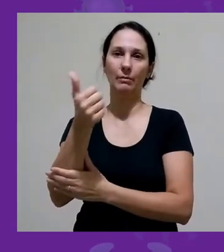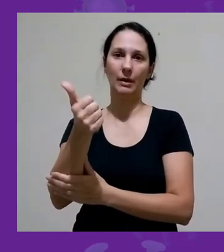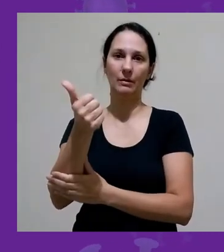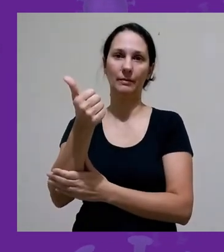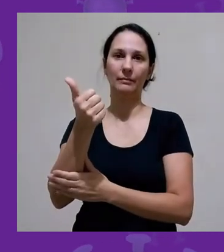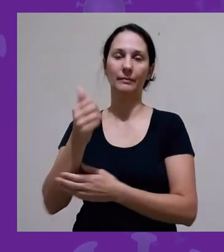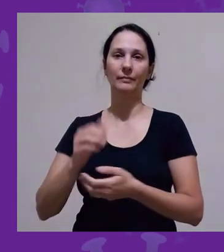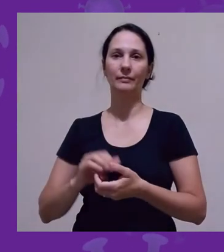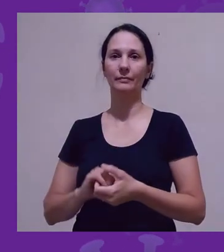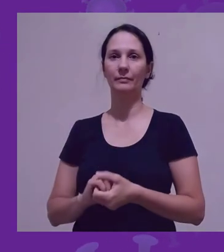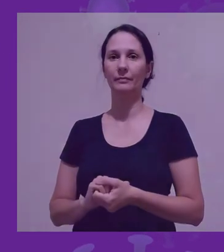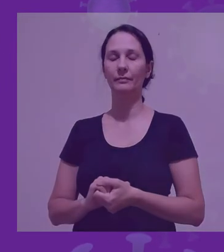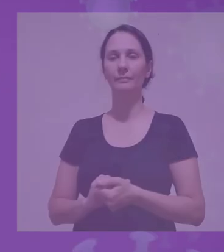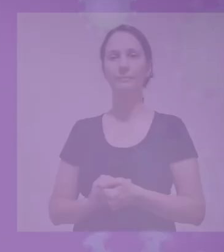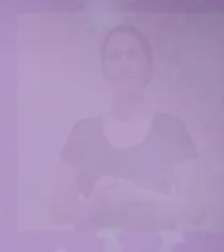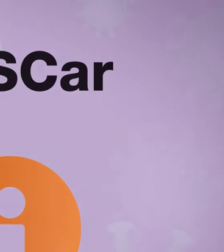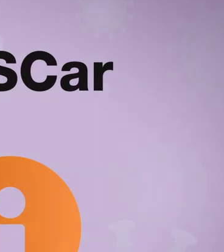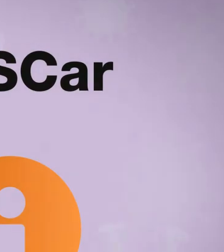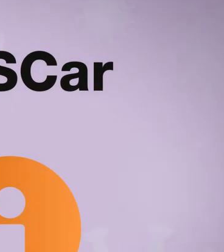um bom atendimento.